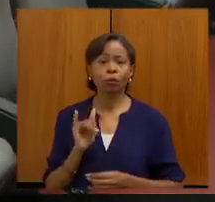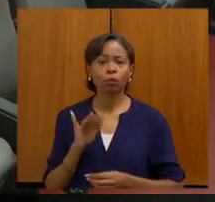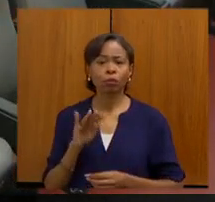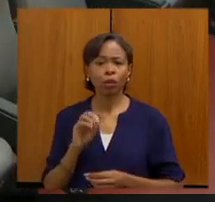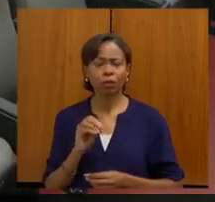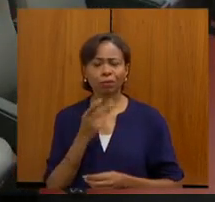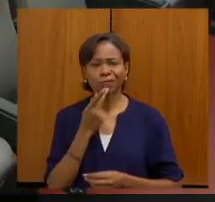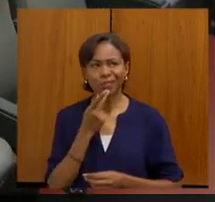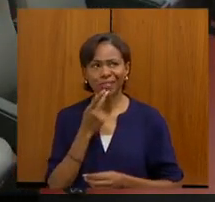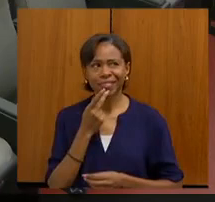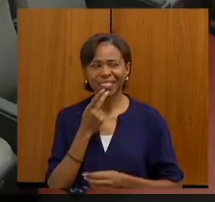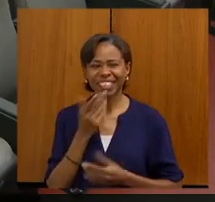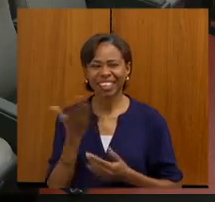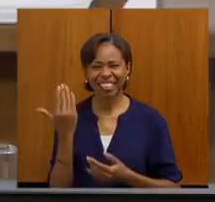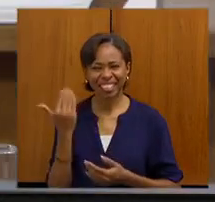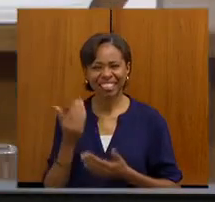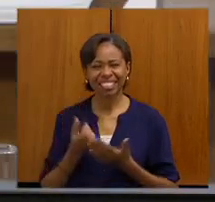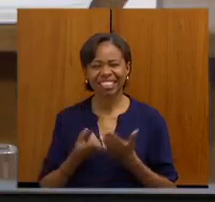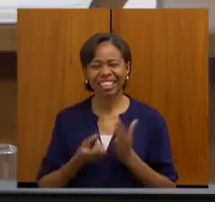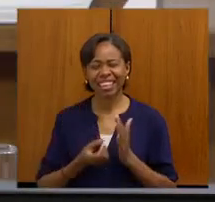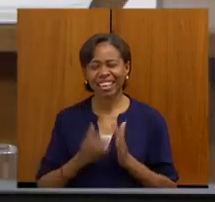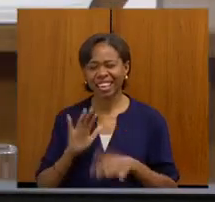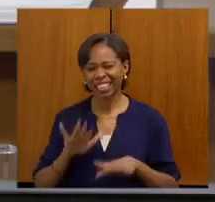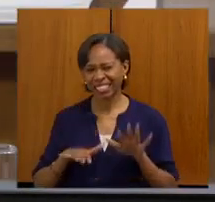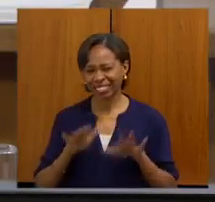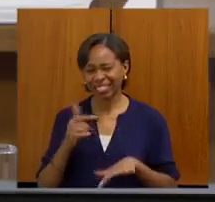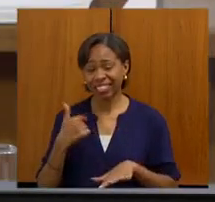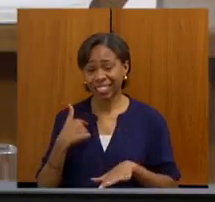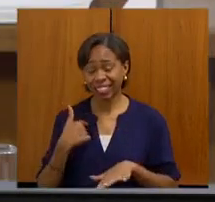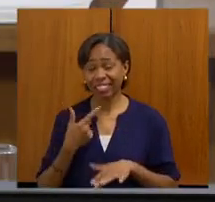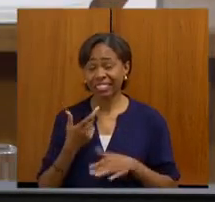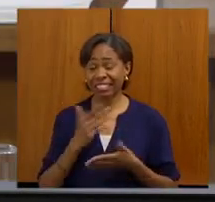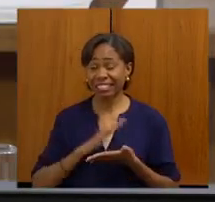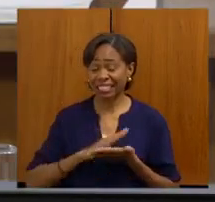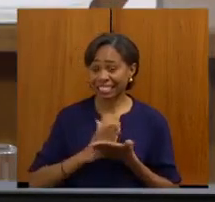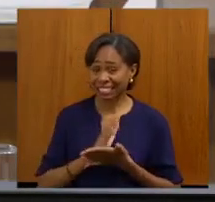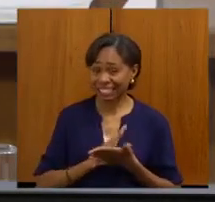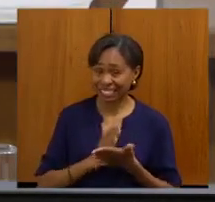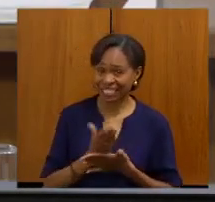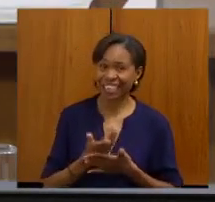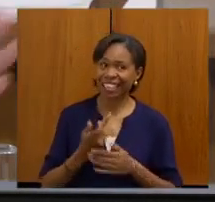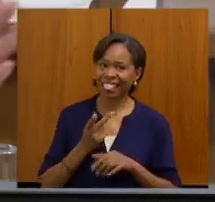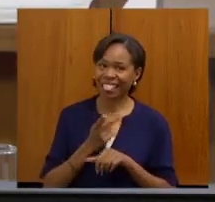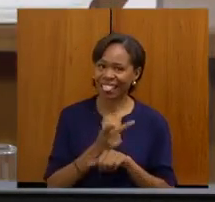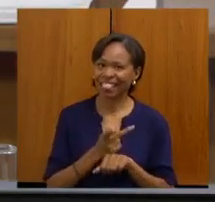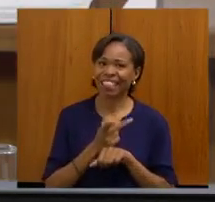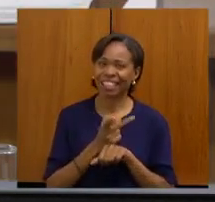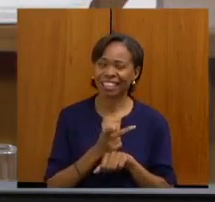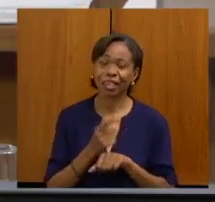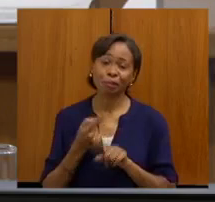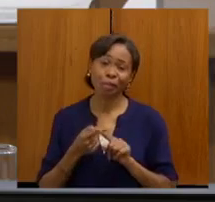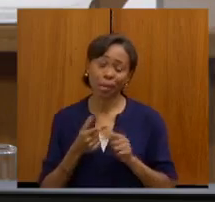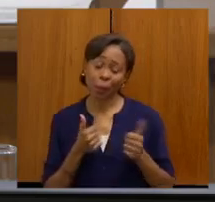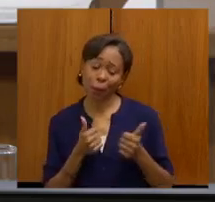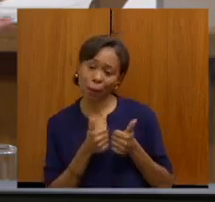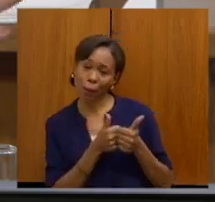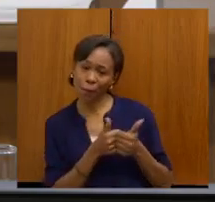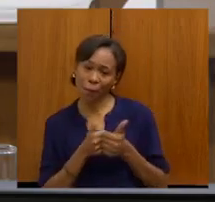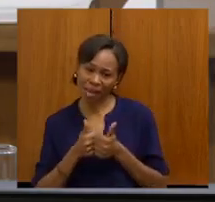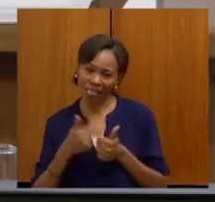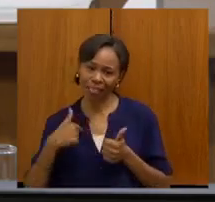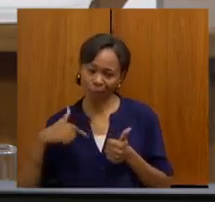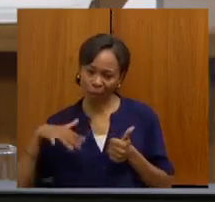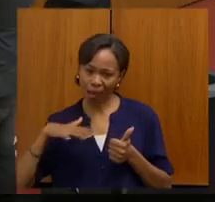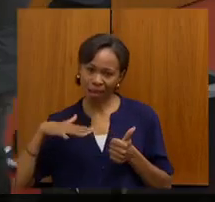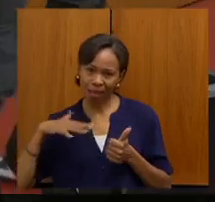vezes, eu amolo ele muito, porque a minha região, Toruilso, eu estou lá pertinho, mas eu me estico